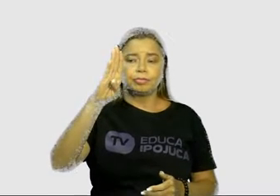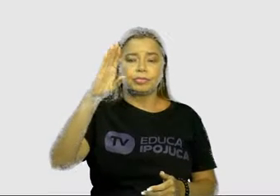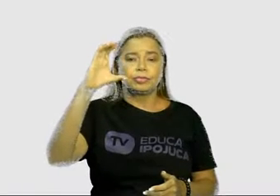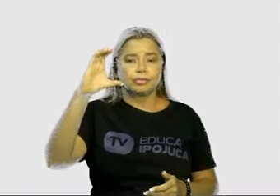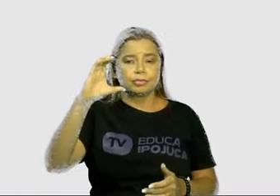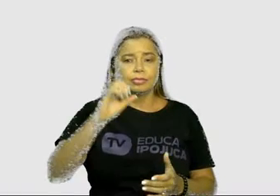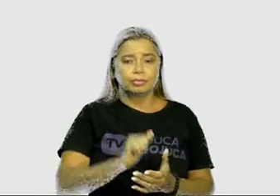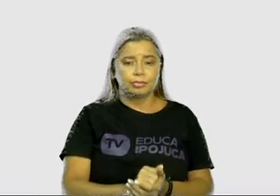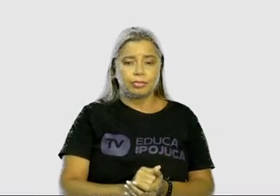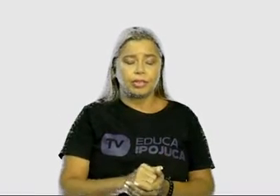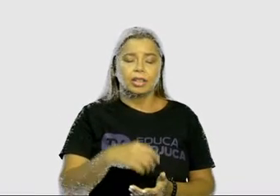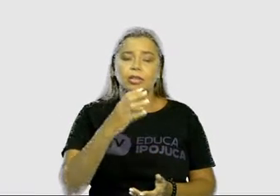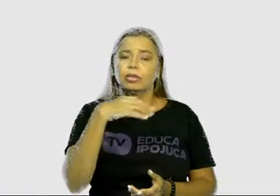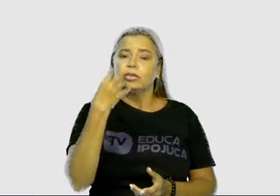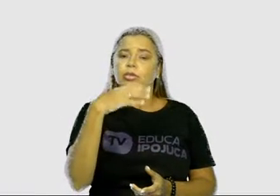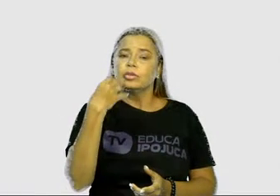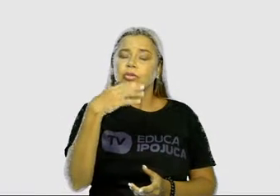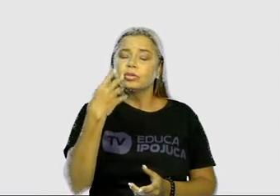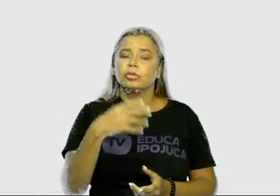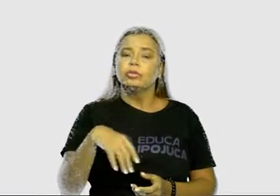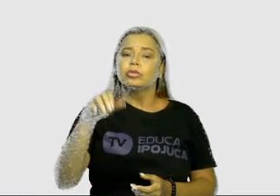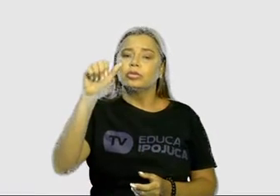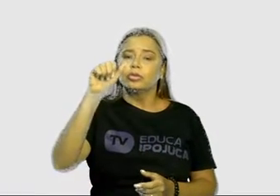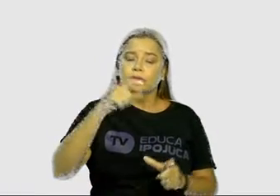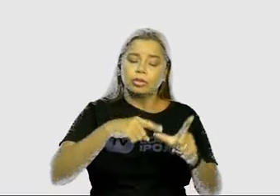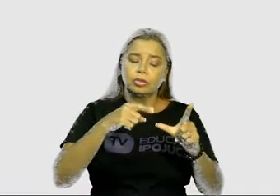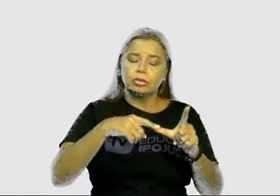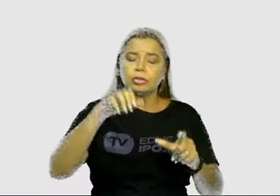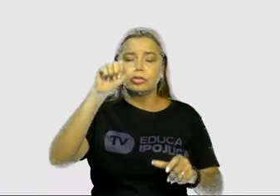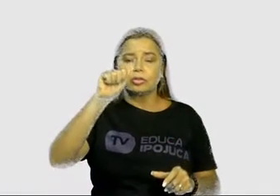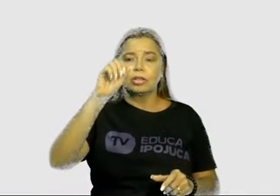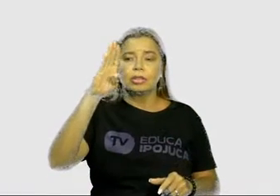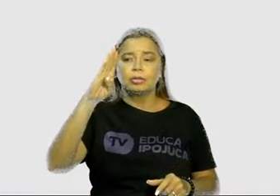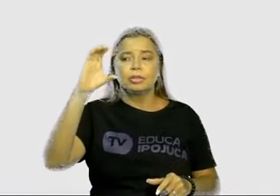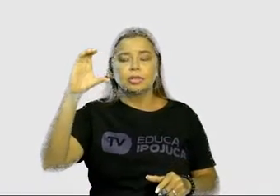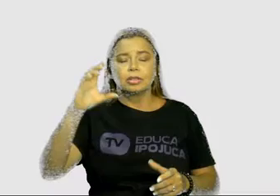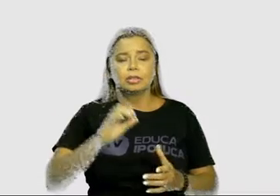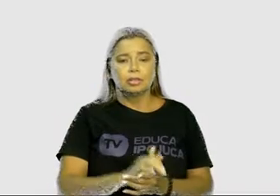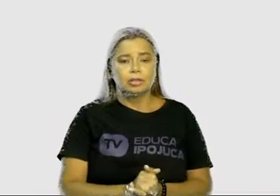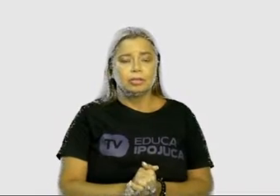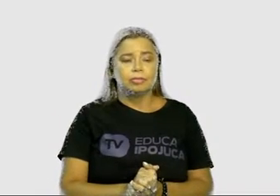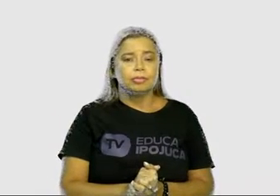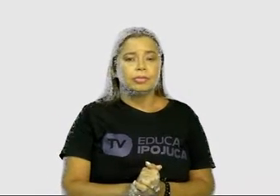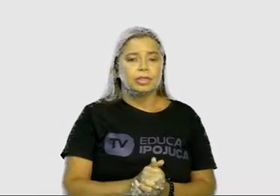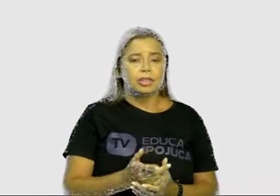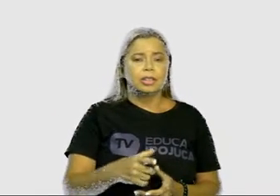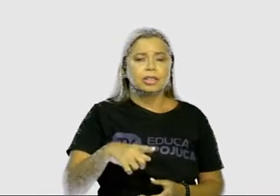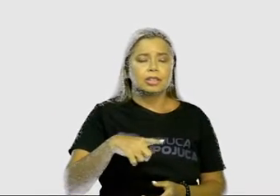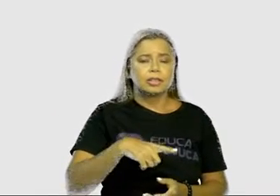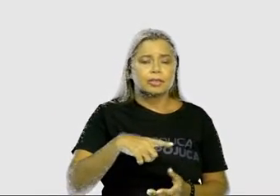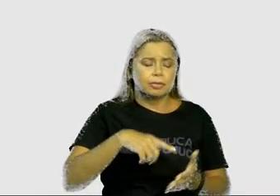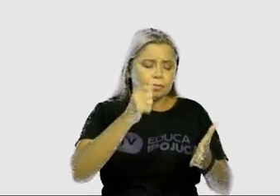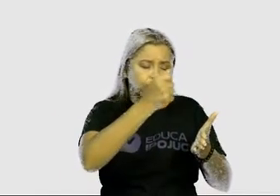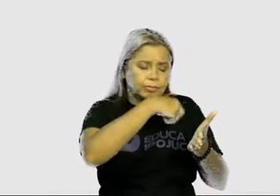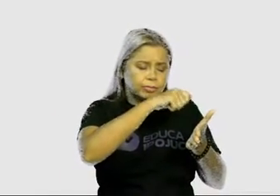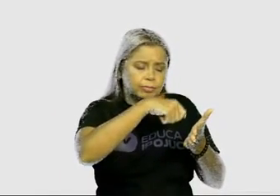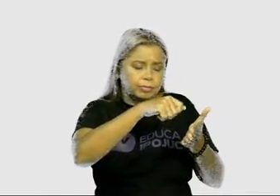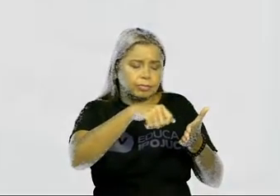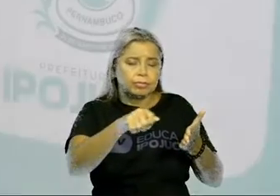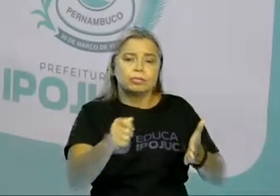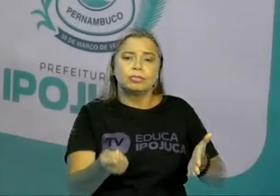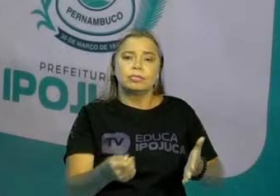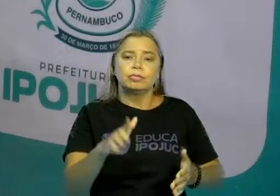Portanto, os sons das letras do alfabeto. Sílabas e palavras que têm a ver com a escrita, a